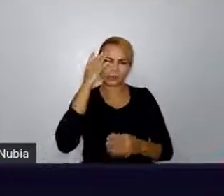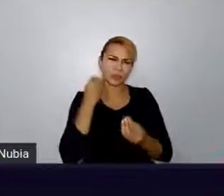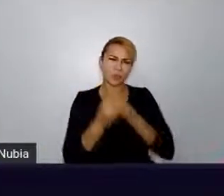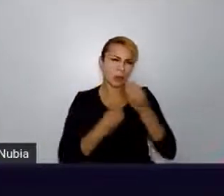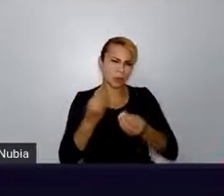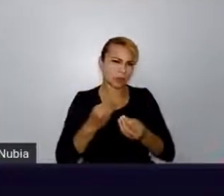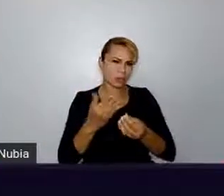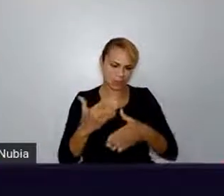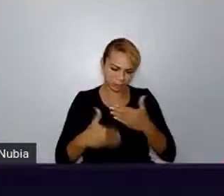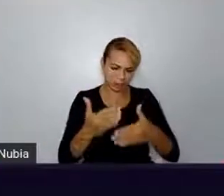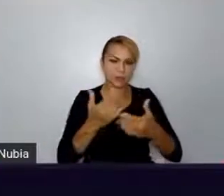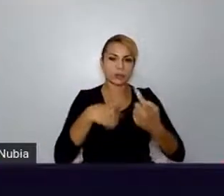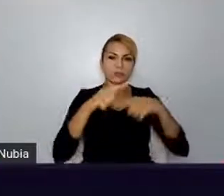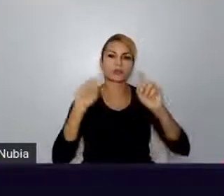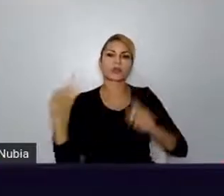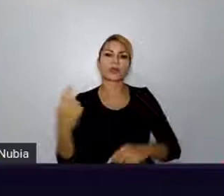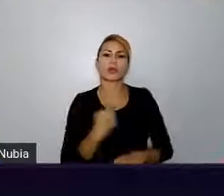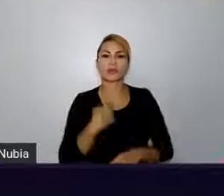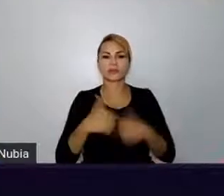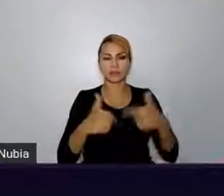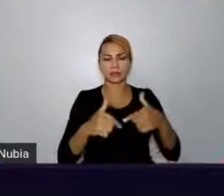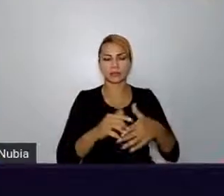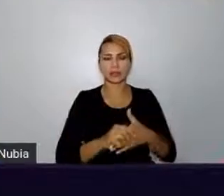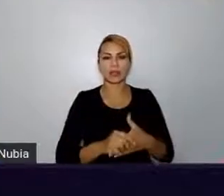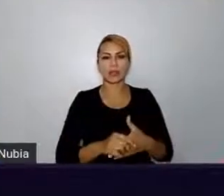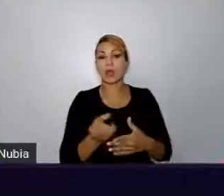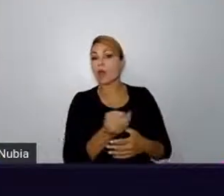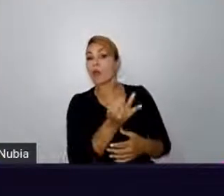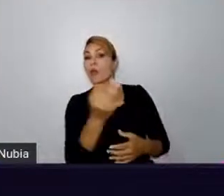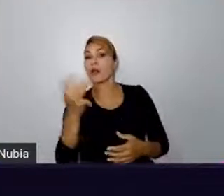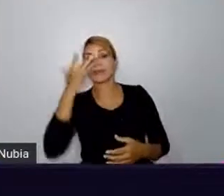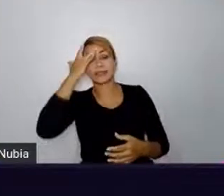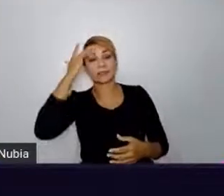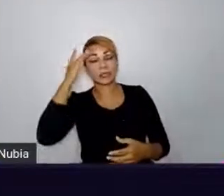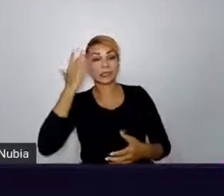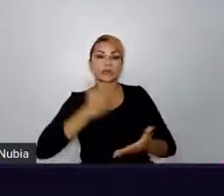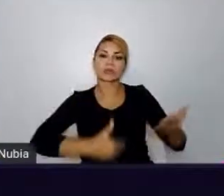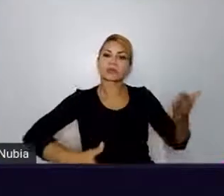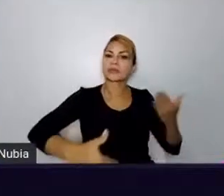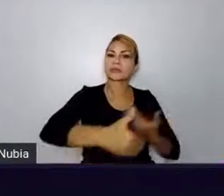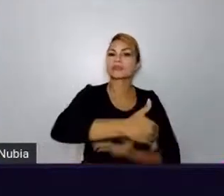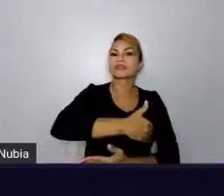Quantas pessoas compartilharam conhecimento para que você fosse quem você é hoje?